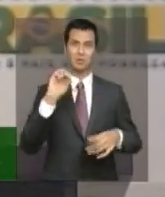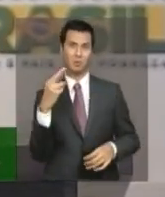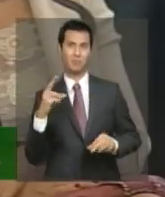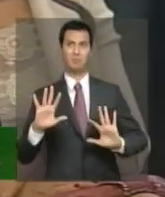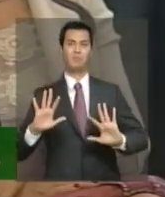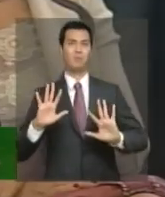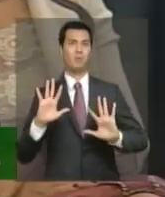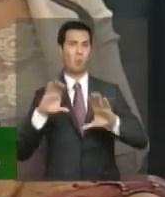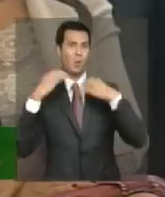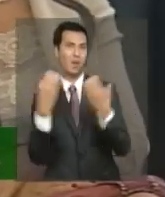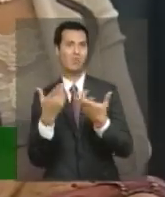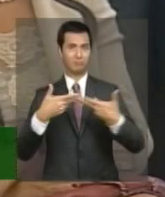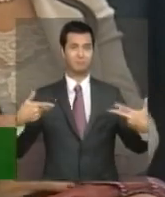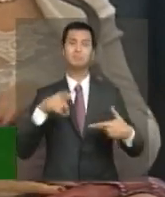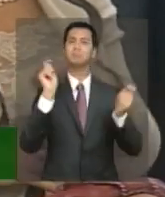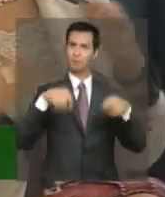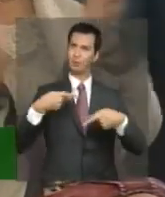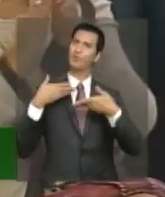fazemos, viu?